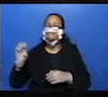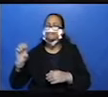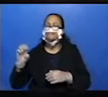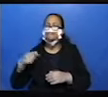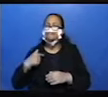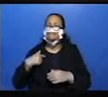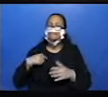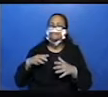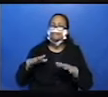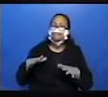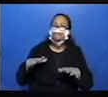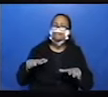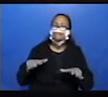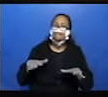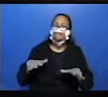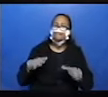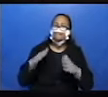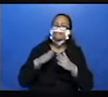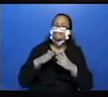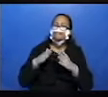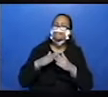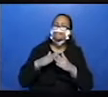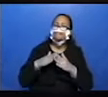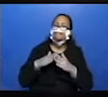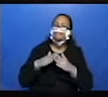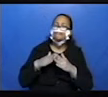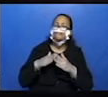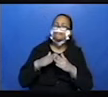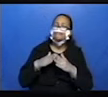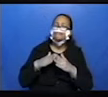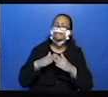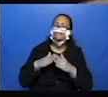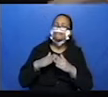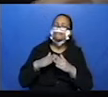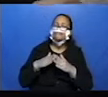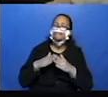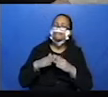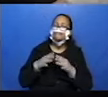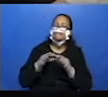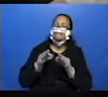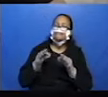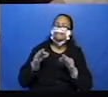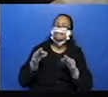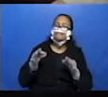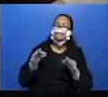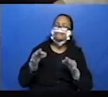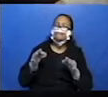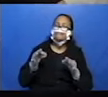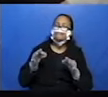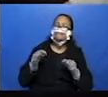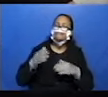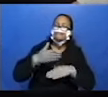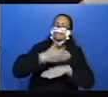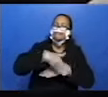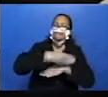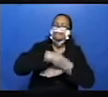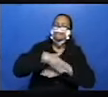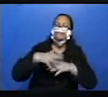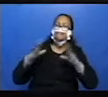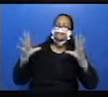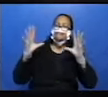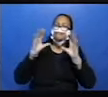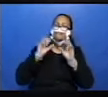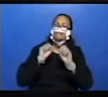casa do conde, a casa do conde ficava poucos quarteirões de nossa casa. Numa rua escura